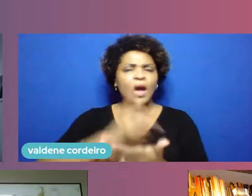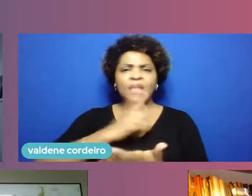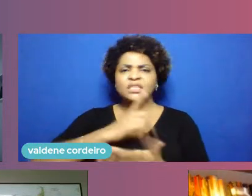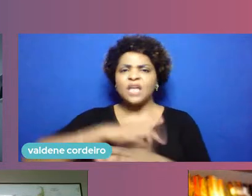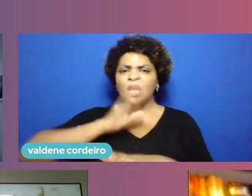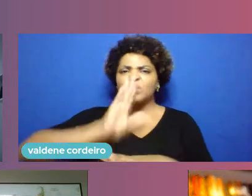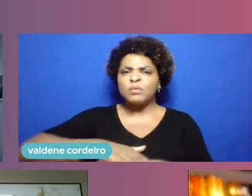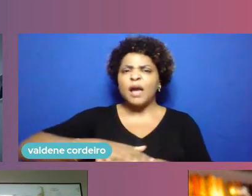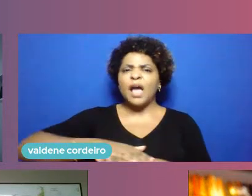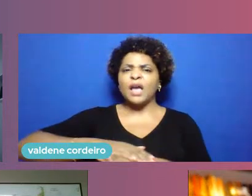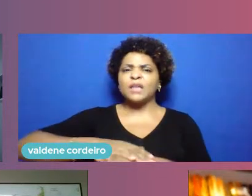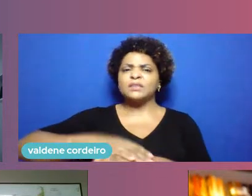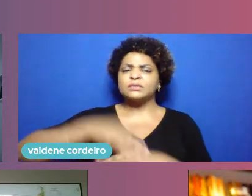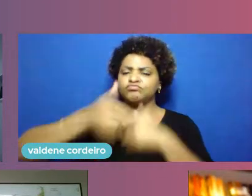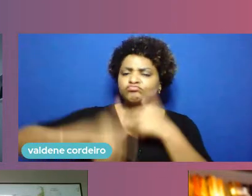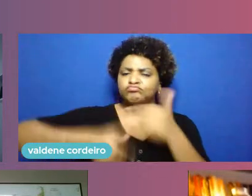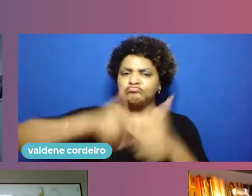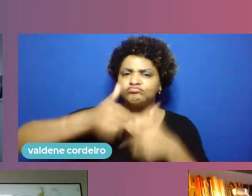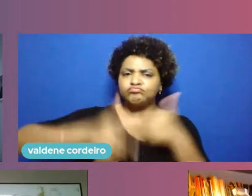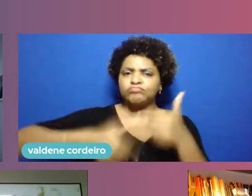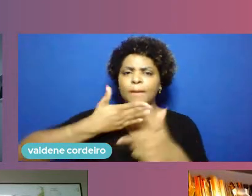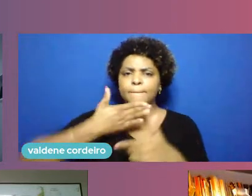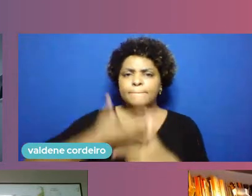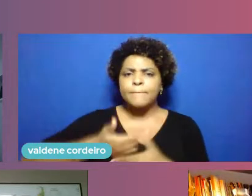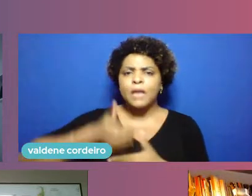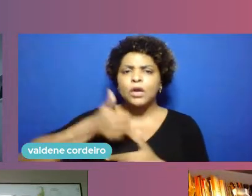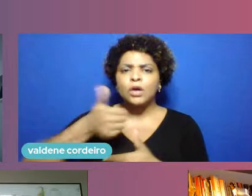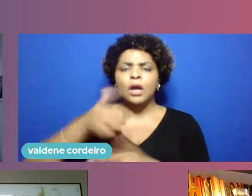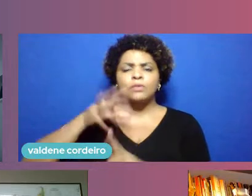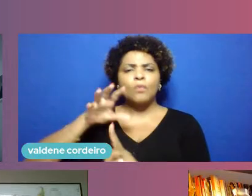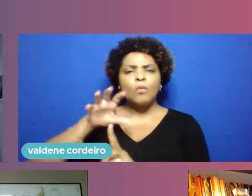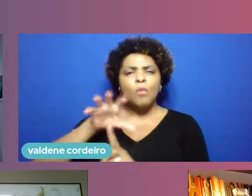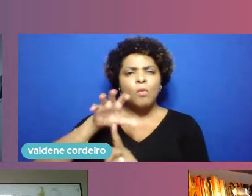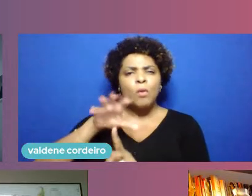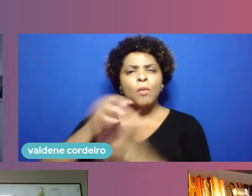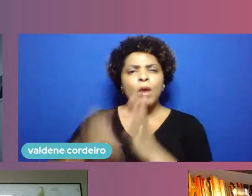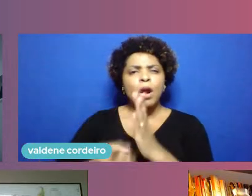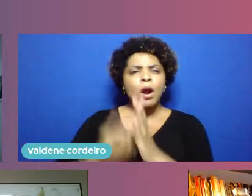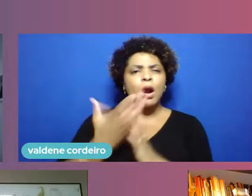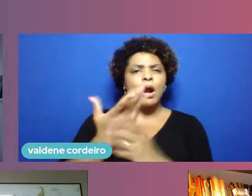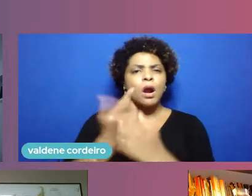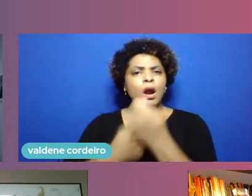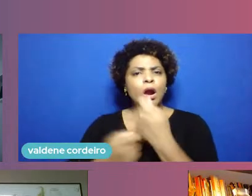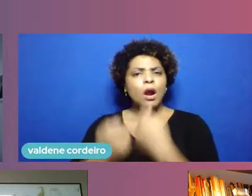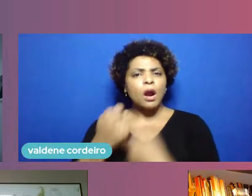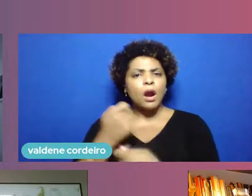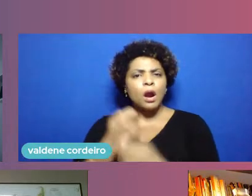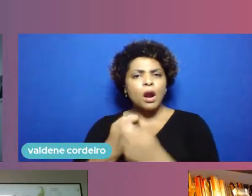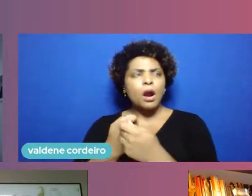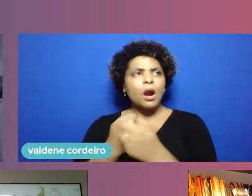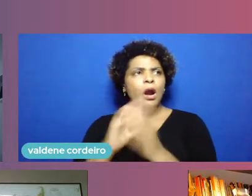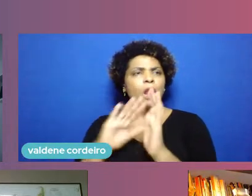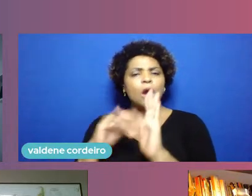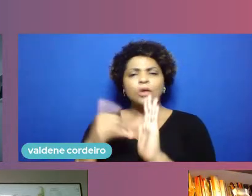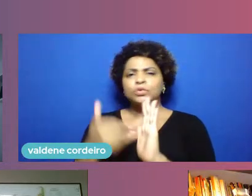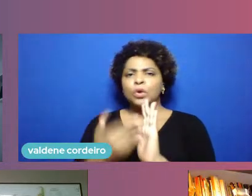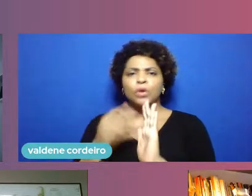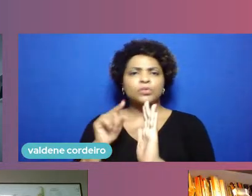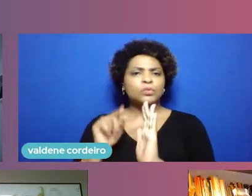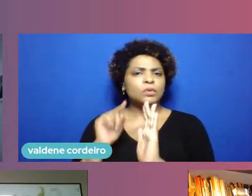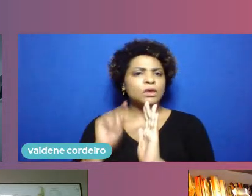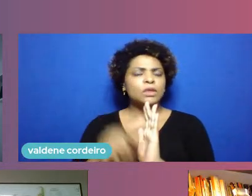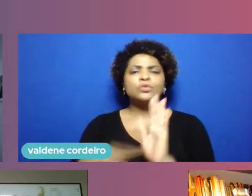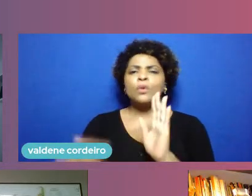desde o processo de fomento a geração de negócios a trilha própria toda de business